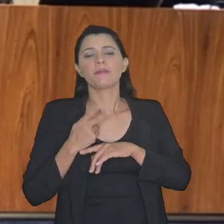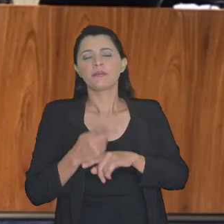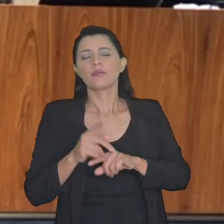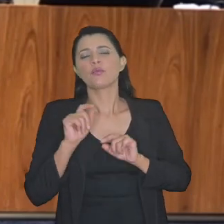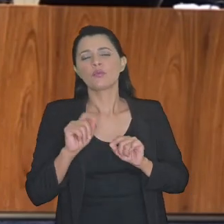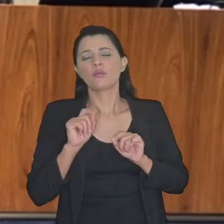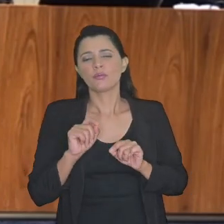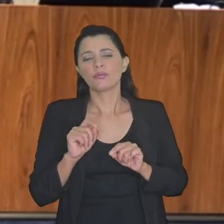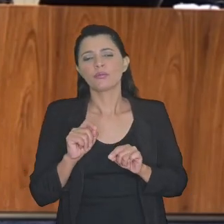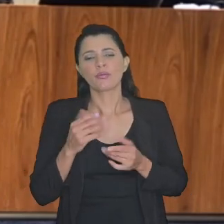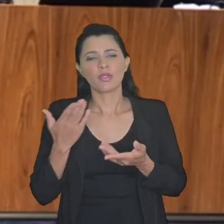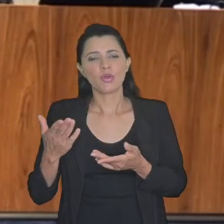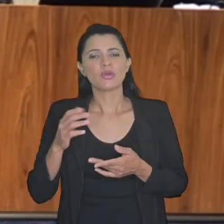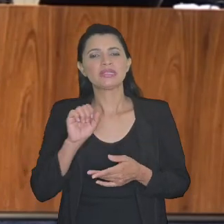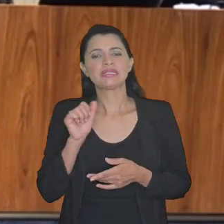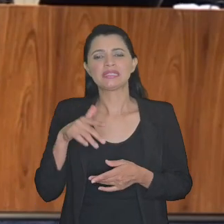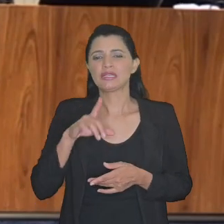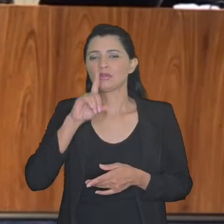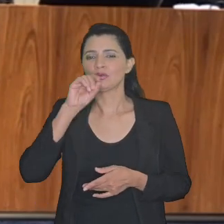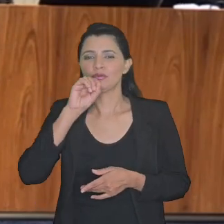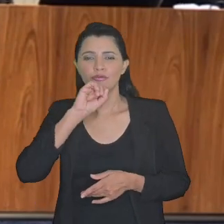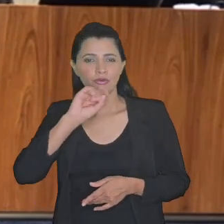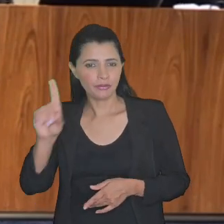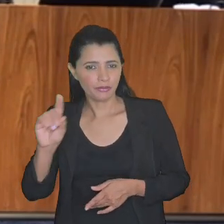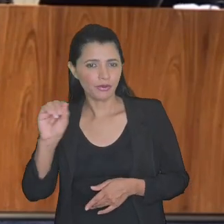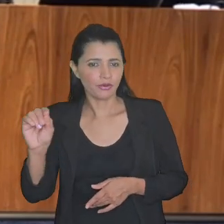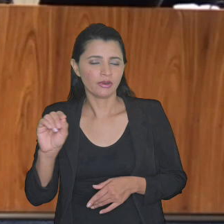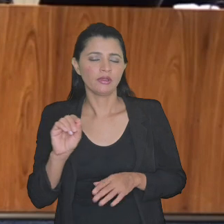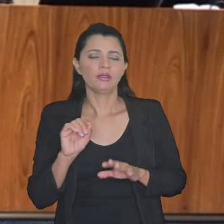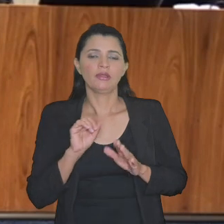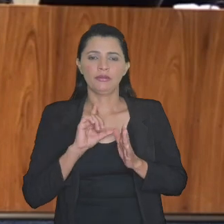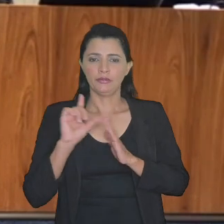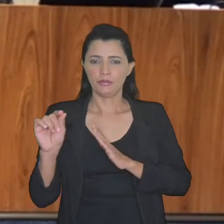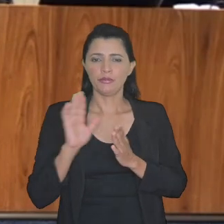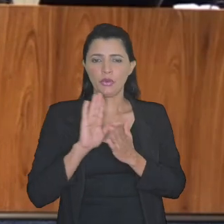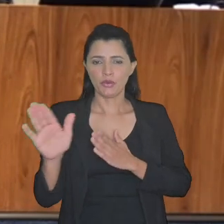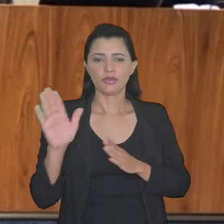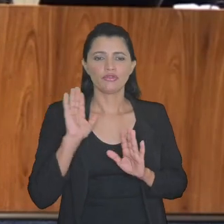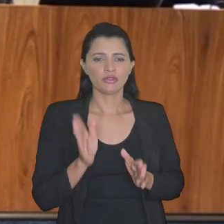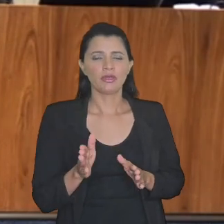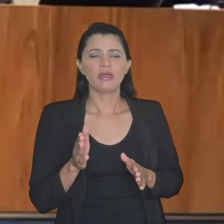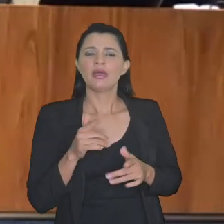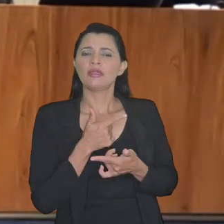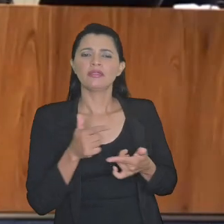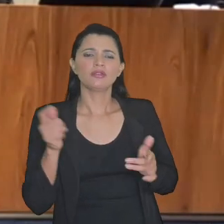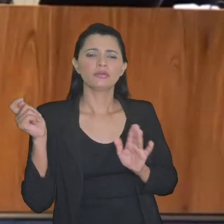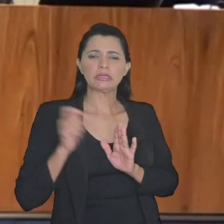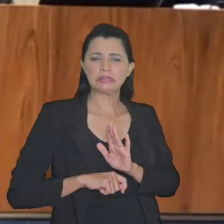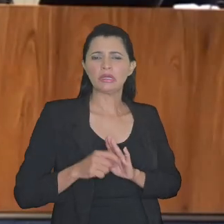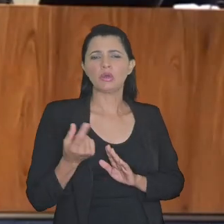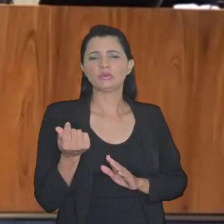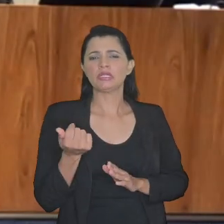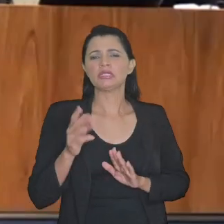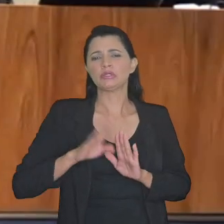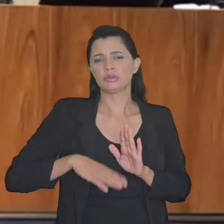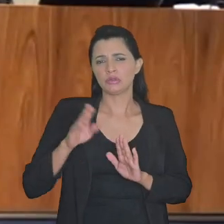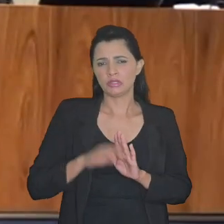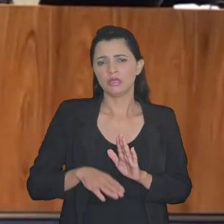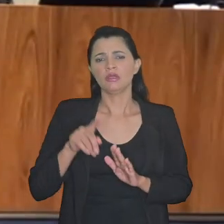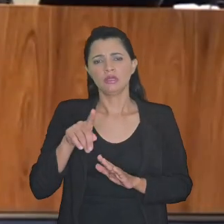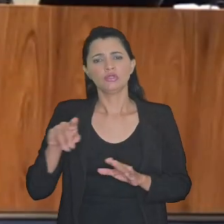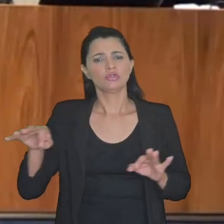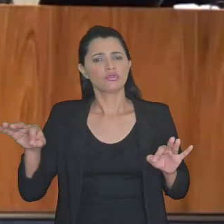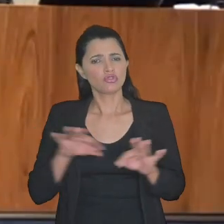autêntica aqui das procuradoras pena que o doutor Sando já foi embora mas em relação a questão da não tributação desses descontos